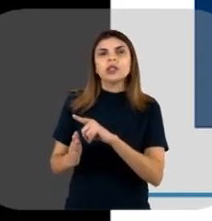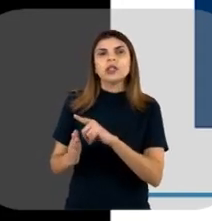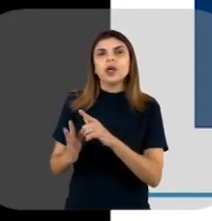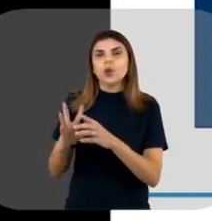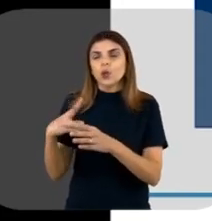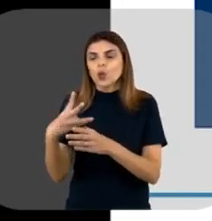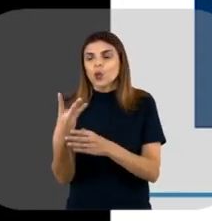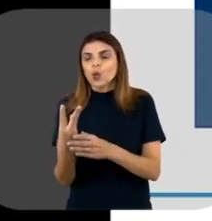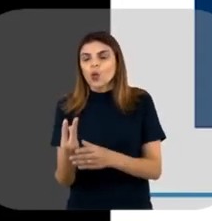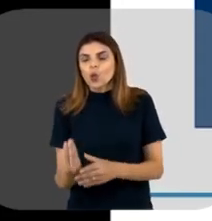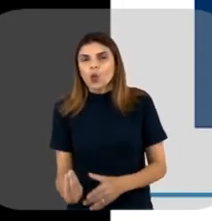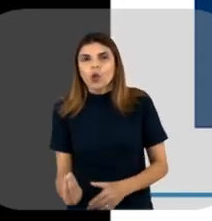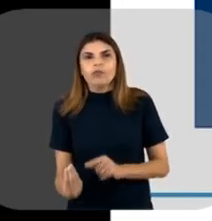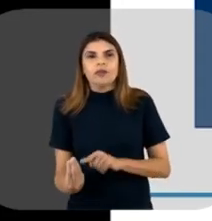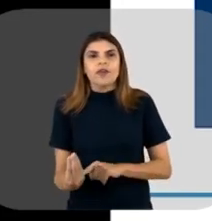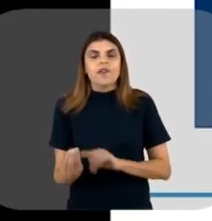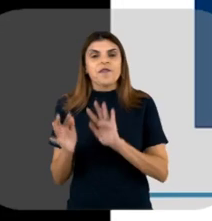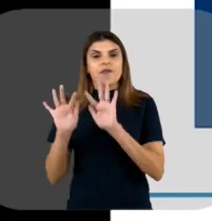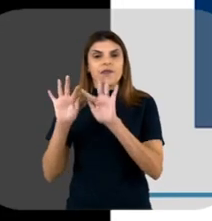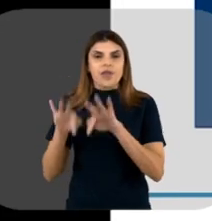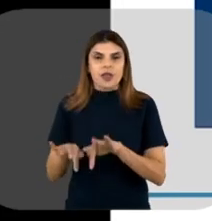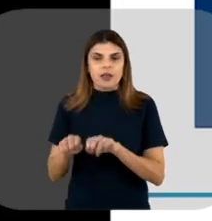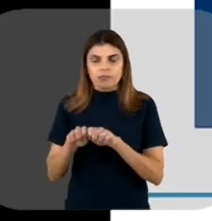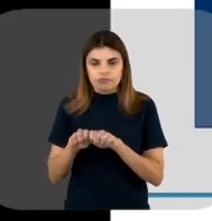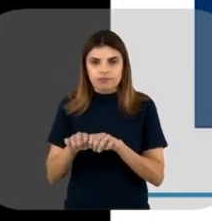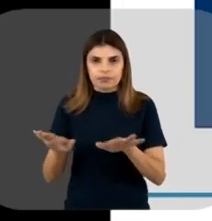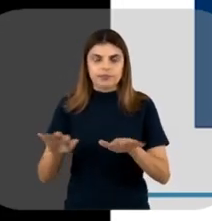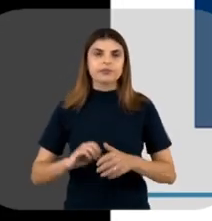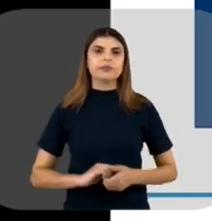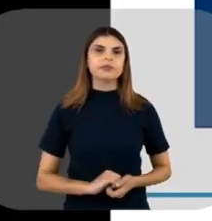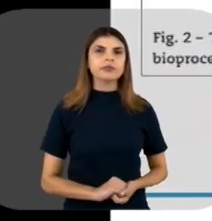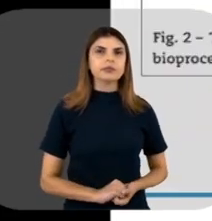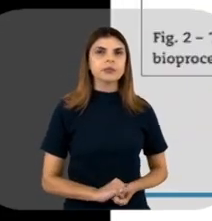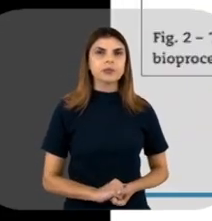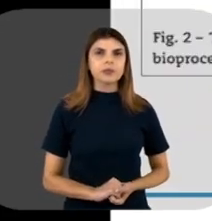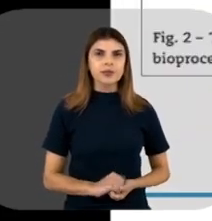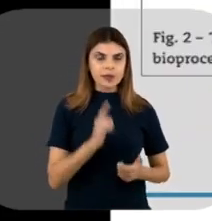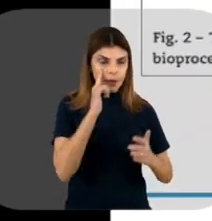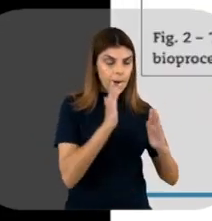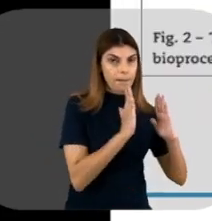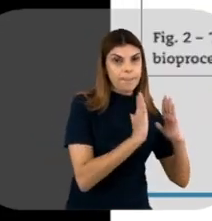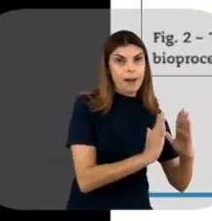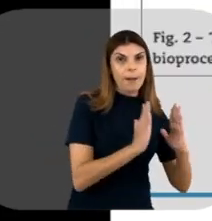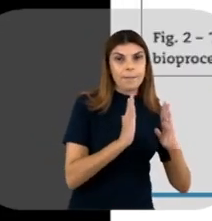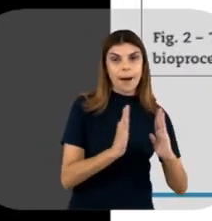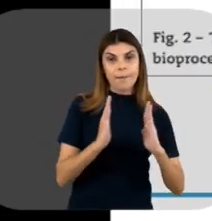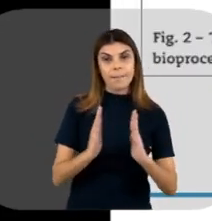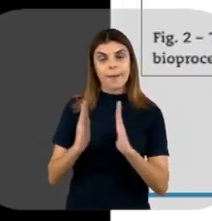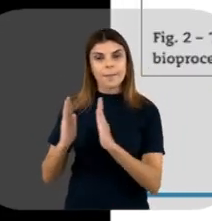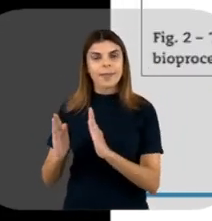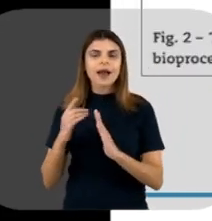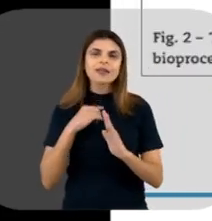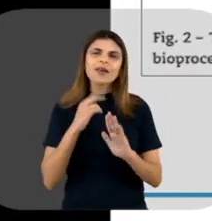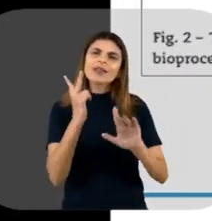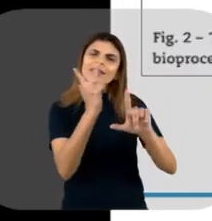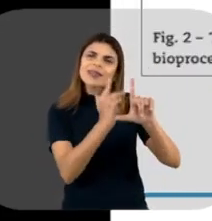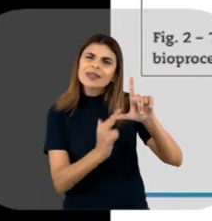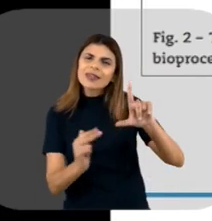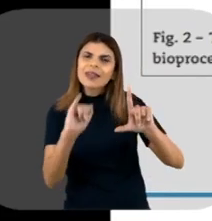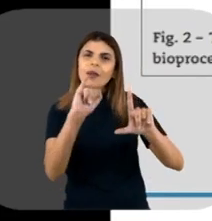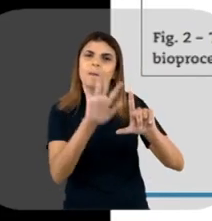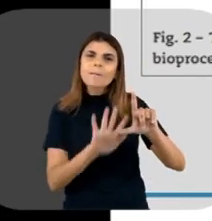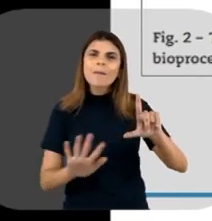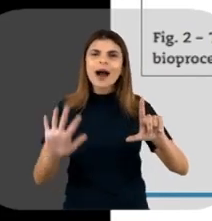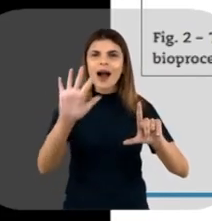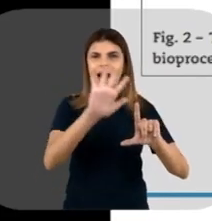envase final e distribuição dessa molécula. Enfim, aqui eu coloquei